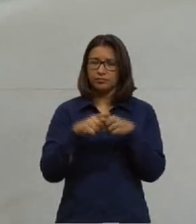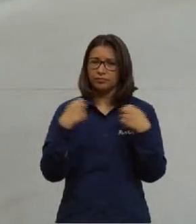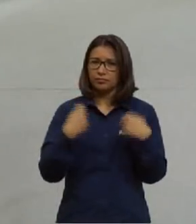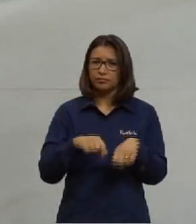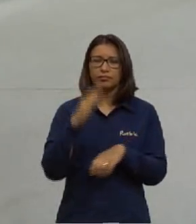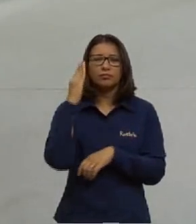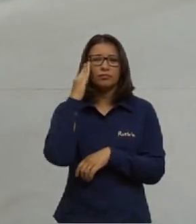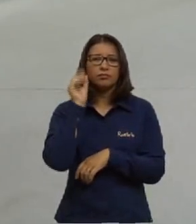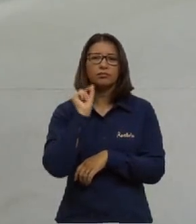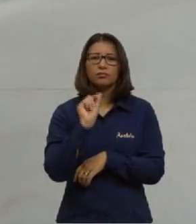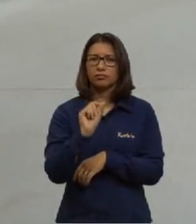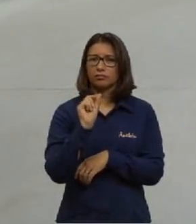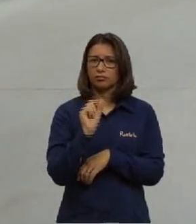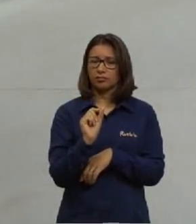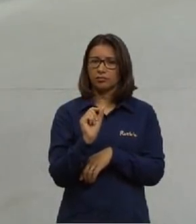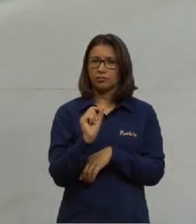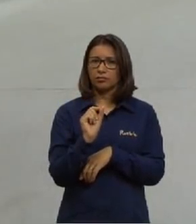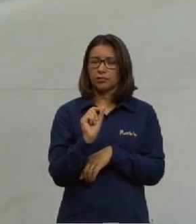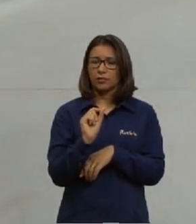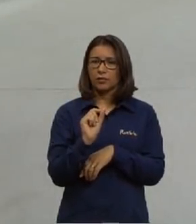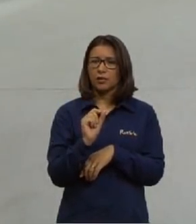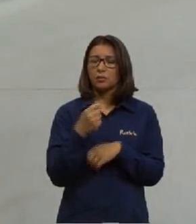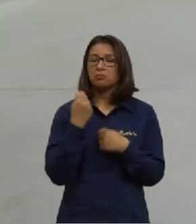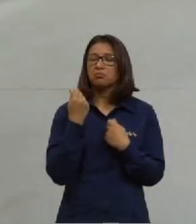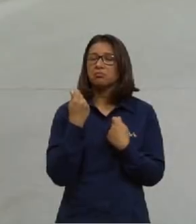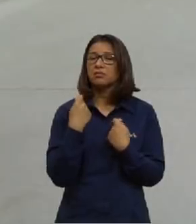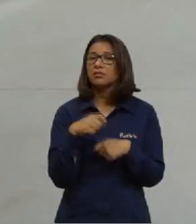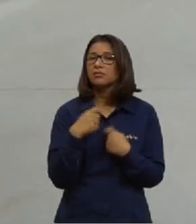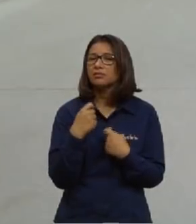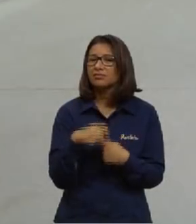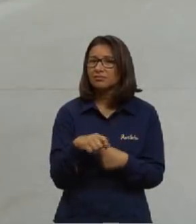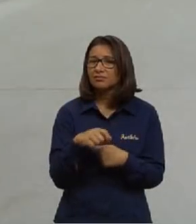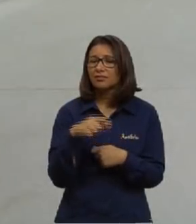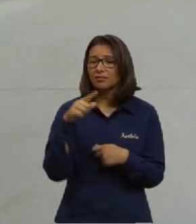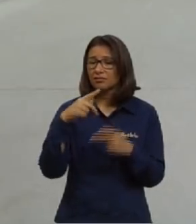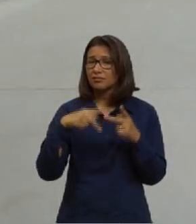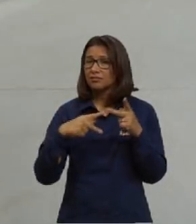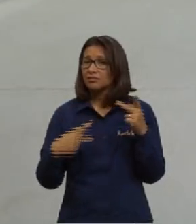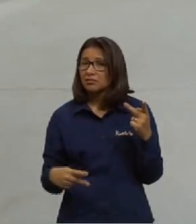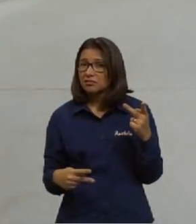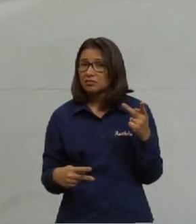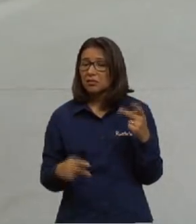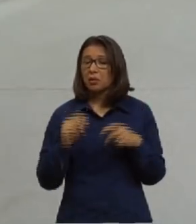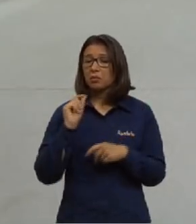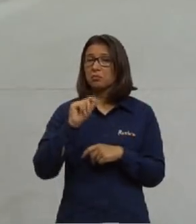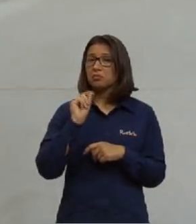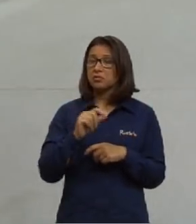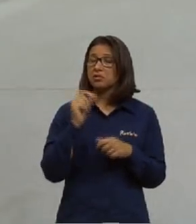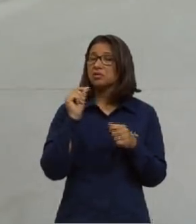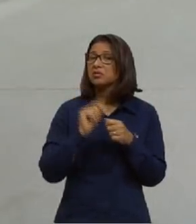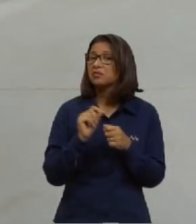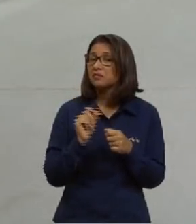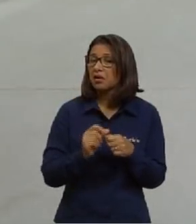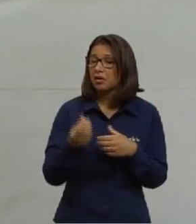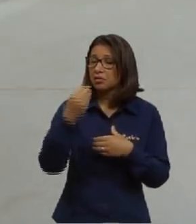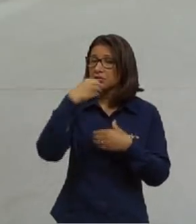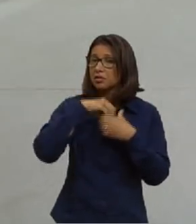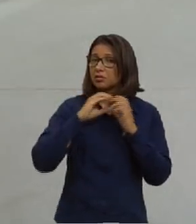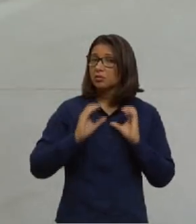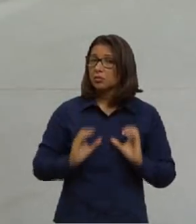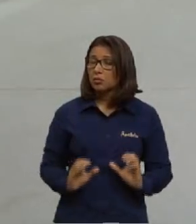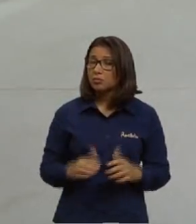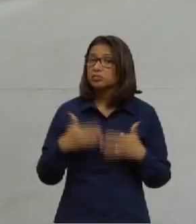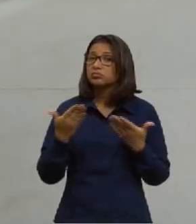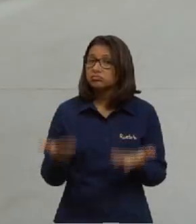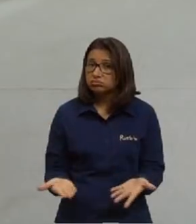então, afinal, para que servem essas proteínas? O que elas fazem? O nosso corpo, gente,